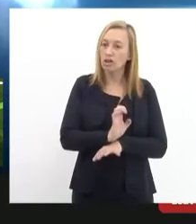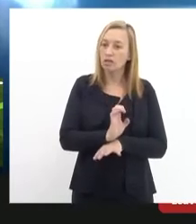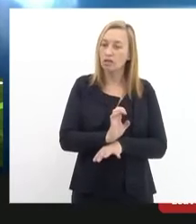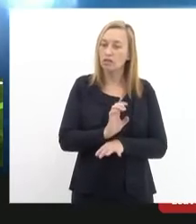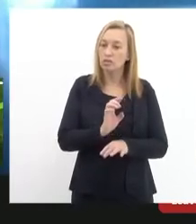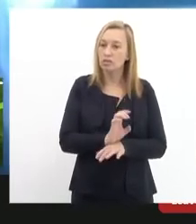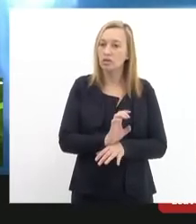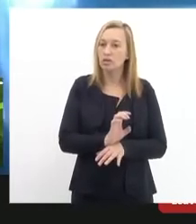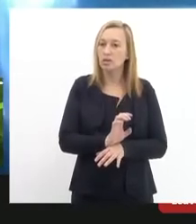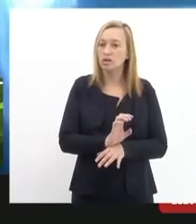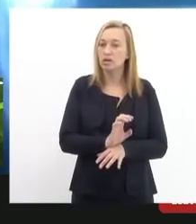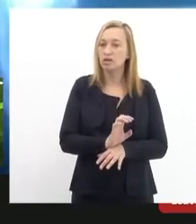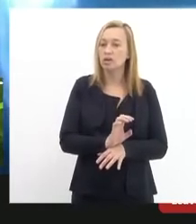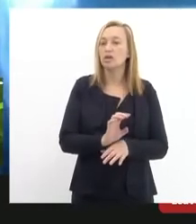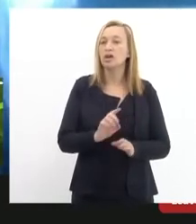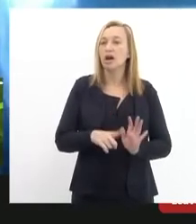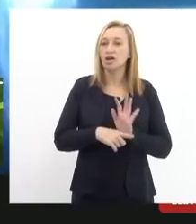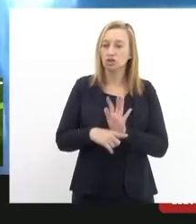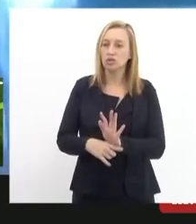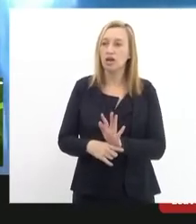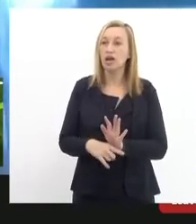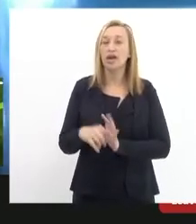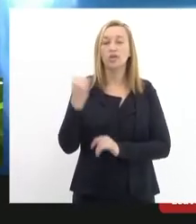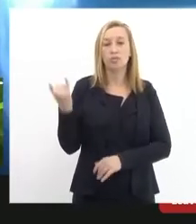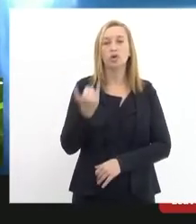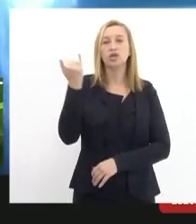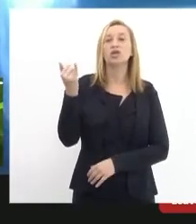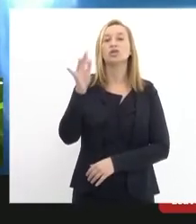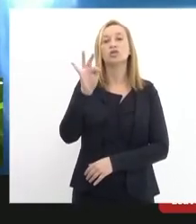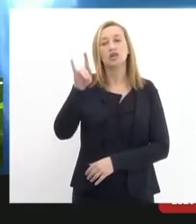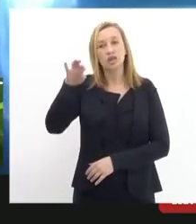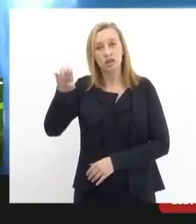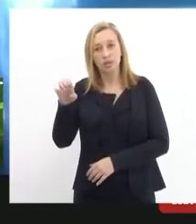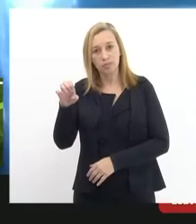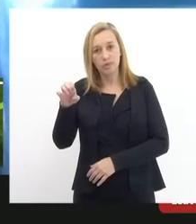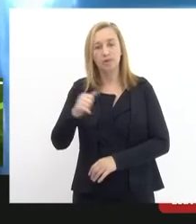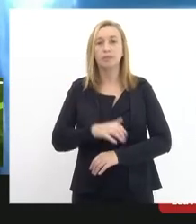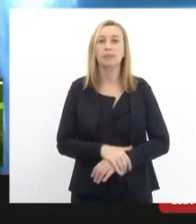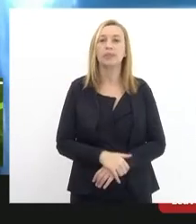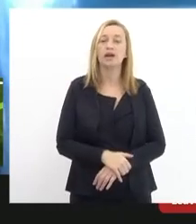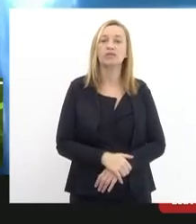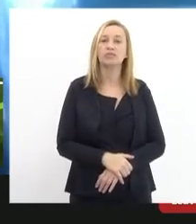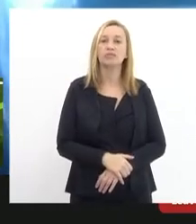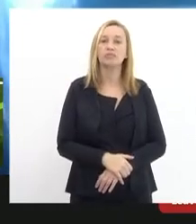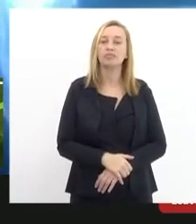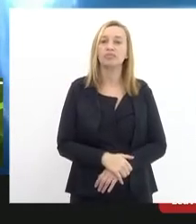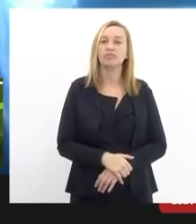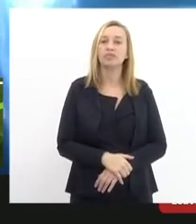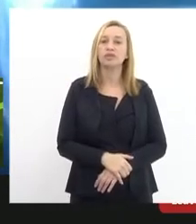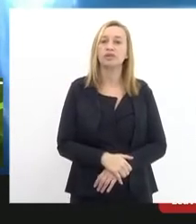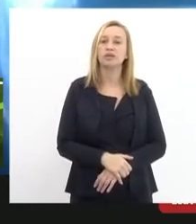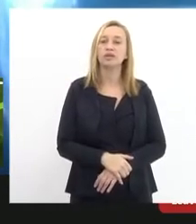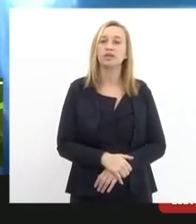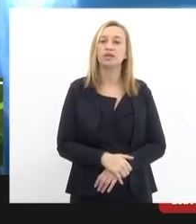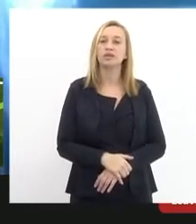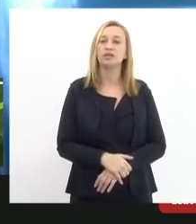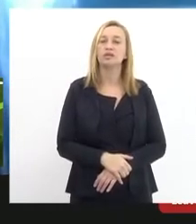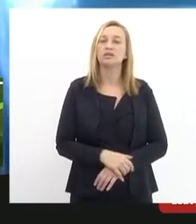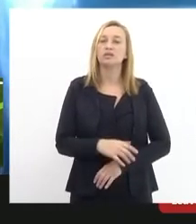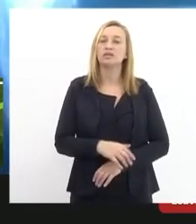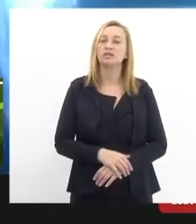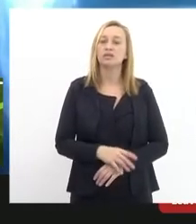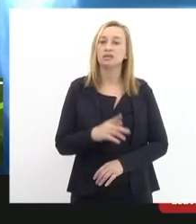Tereza é importante o Felipe a partir dessa excelente intervenção do Saad